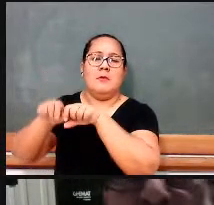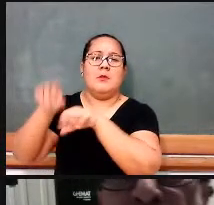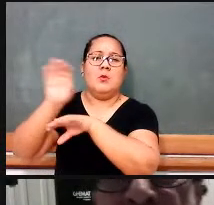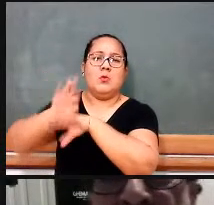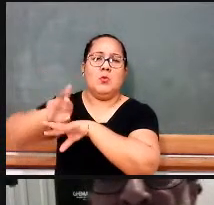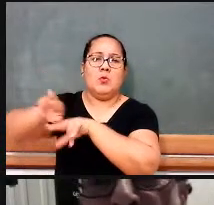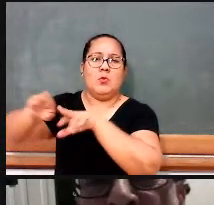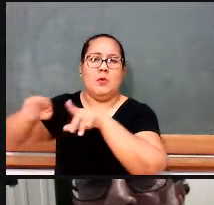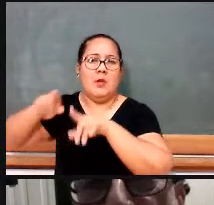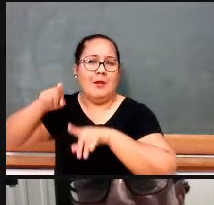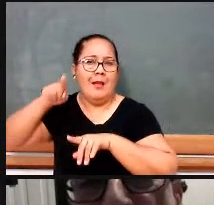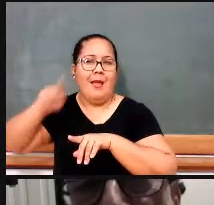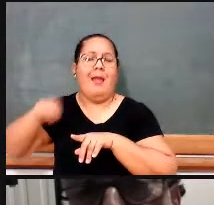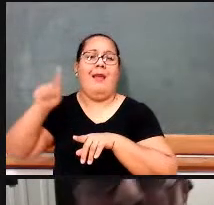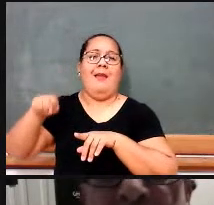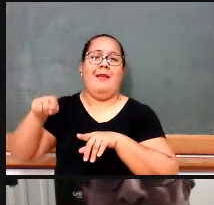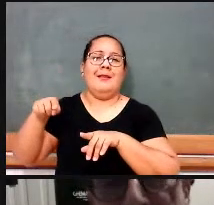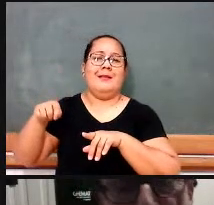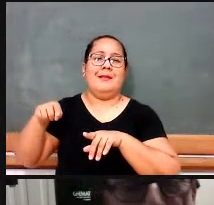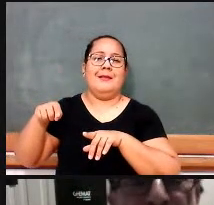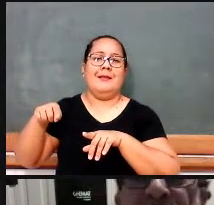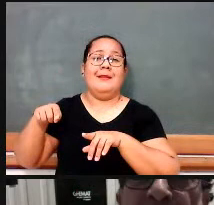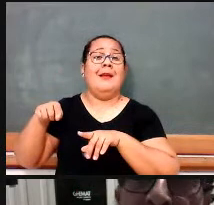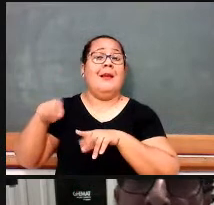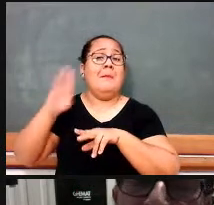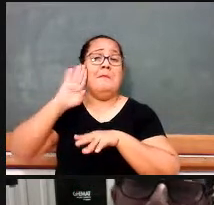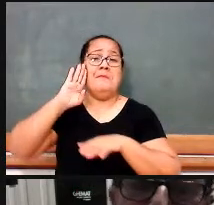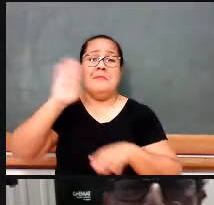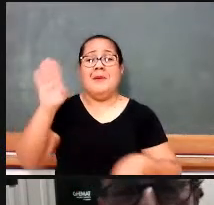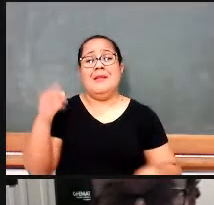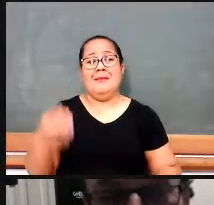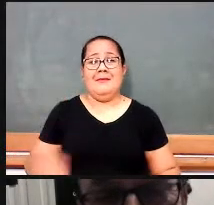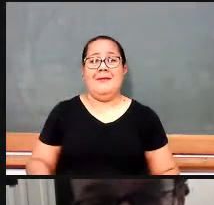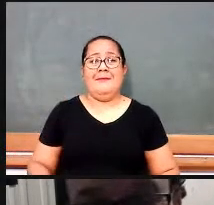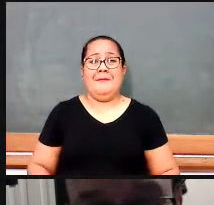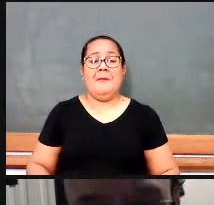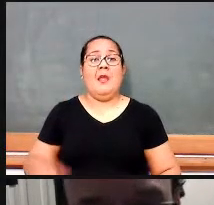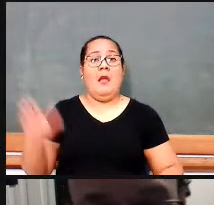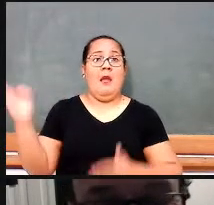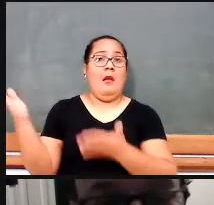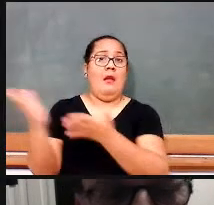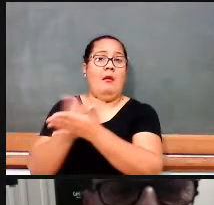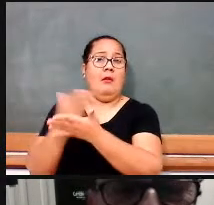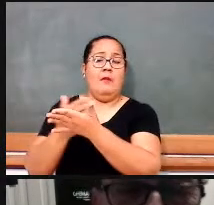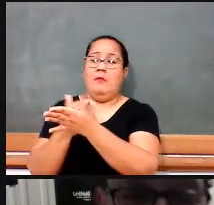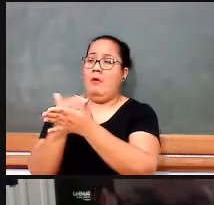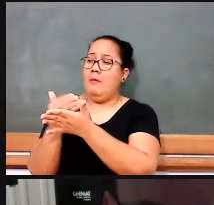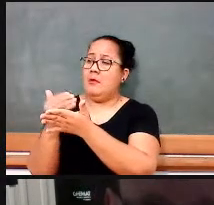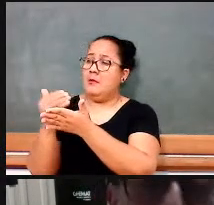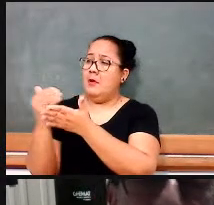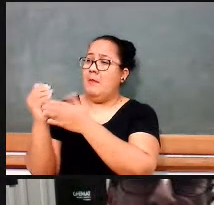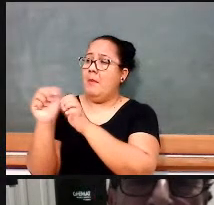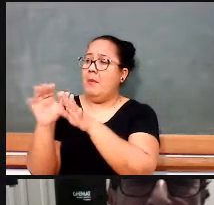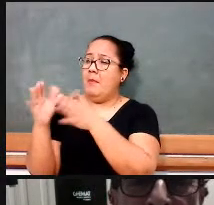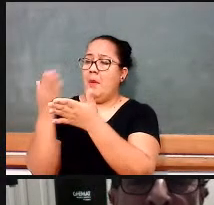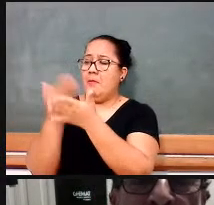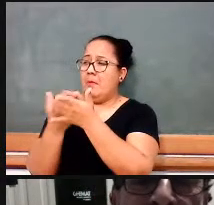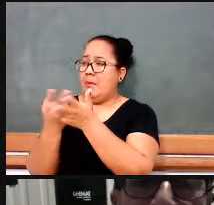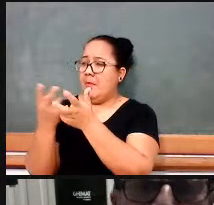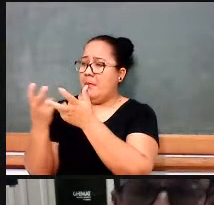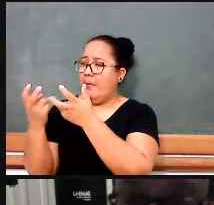de formação a partir dos livros didáticos, dos livros didáticos de matemática moderna.